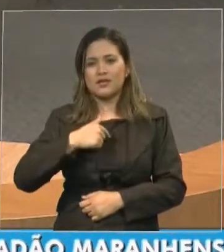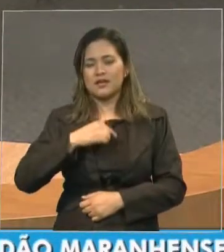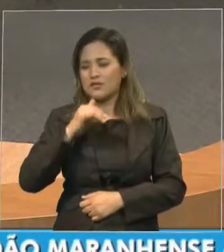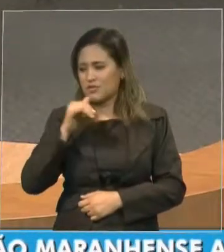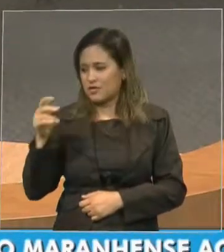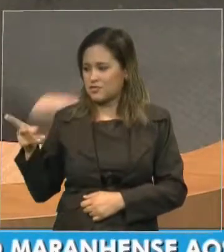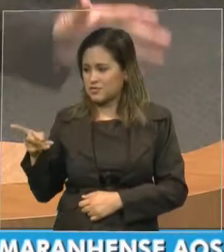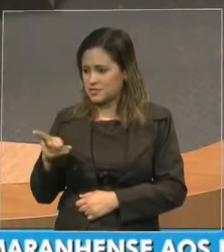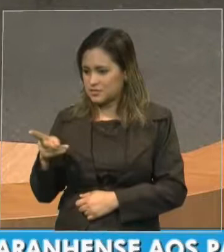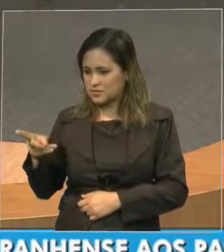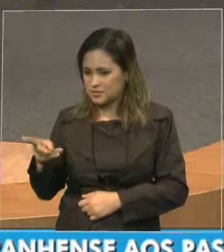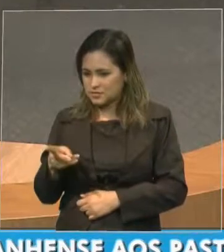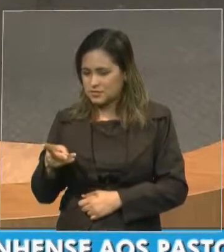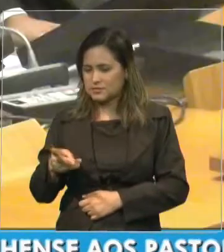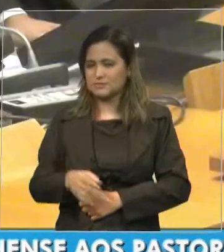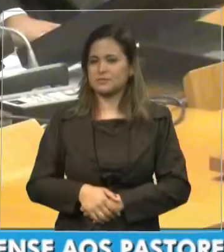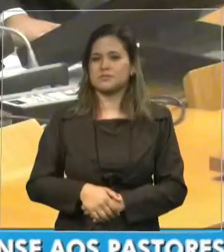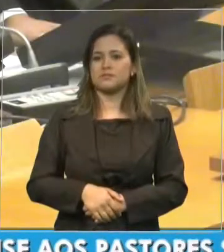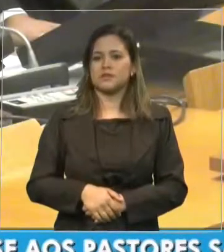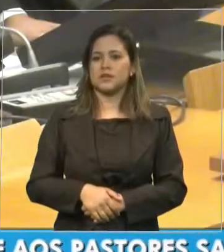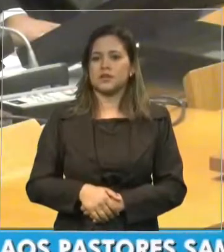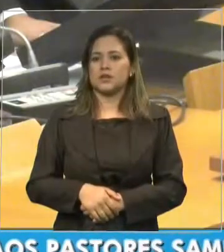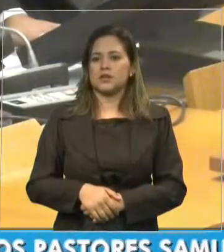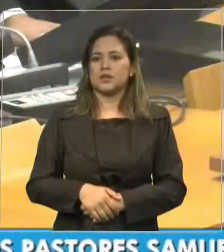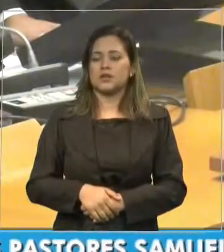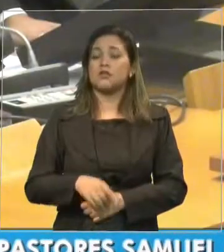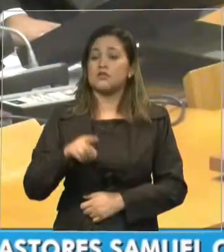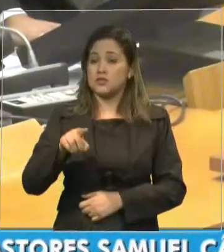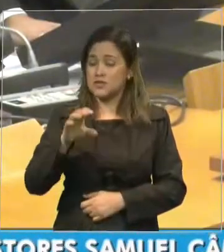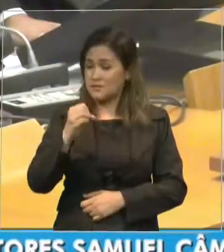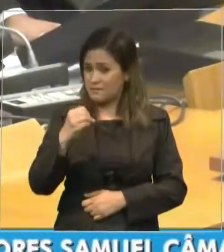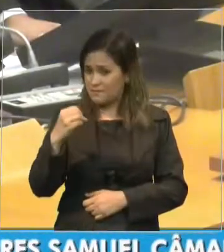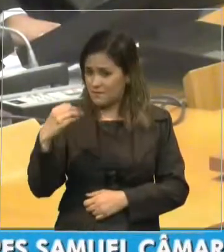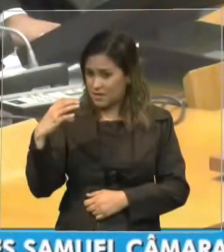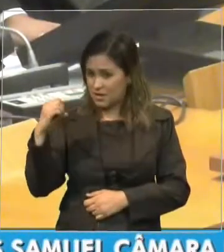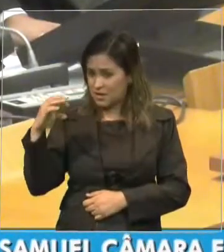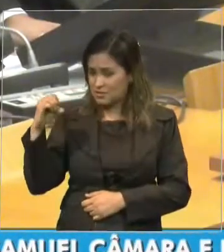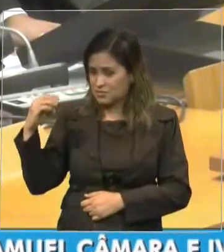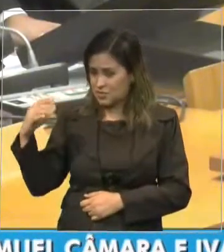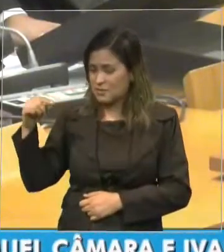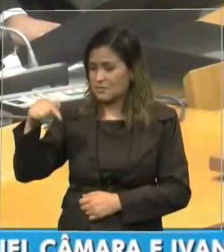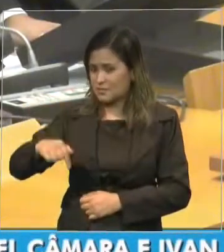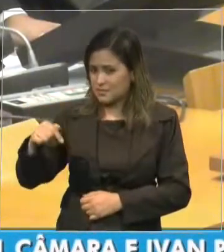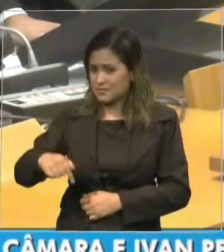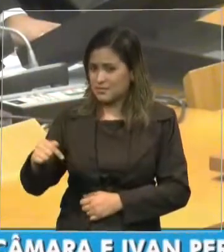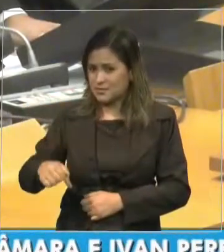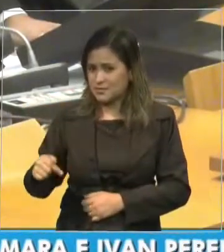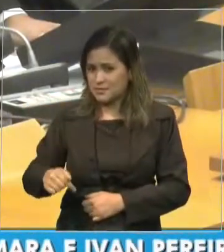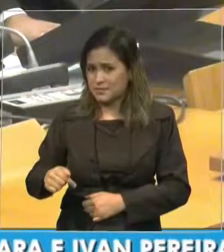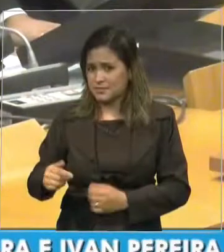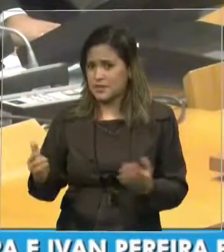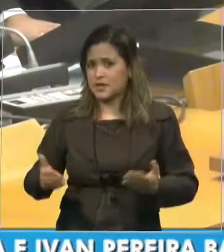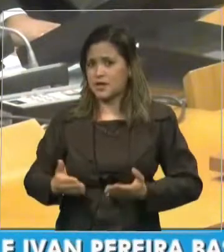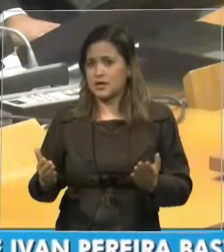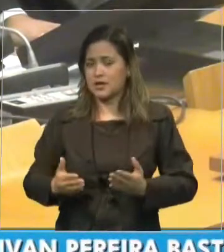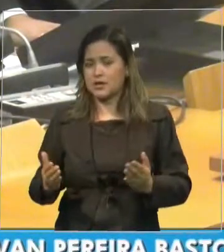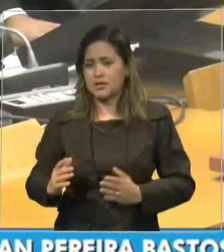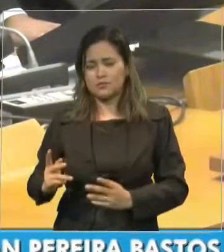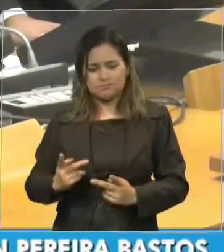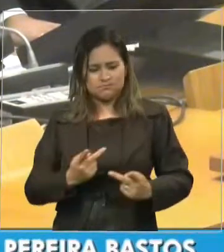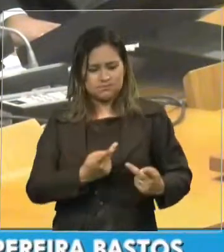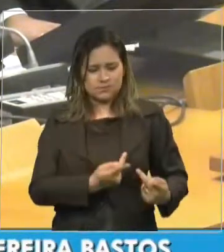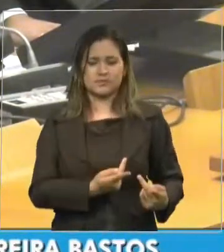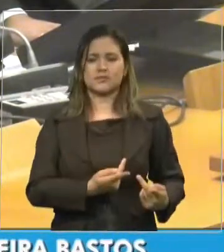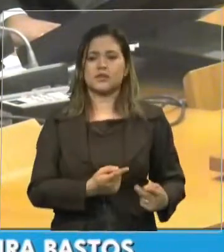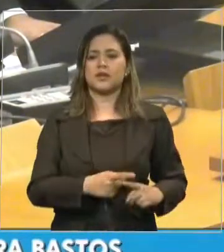Samuel vocês estão vindo de outro lado distante recebendo esta homenagem né mas